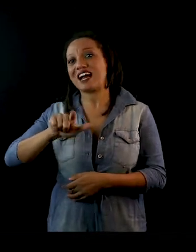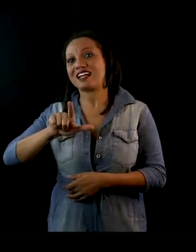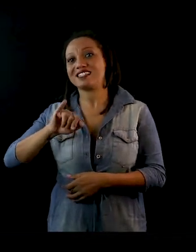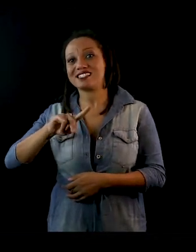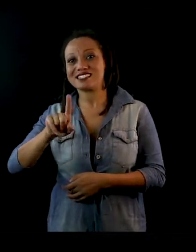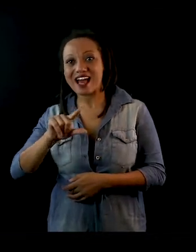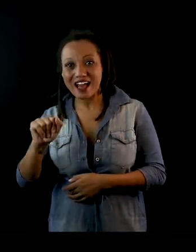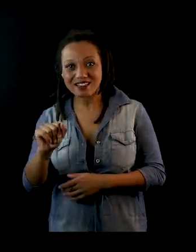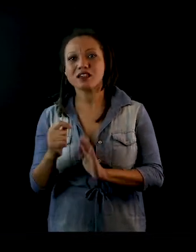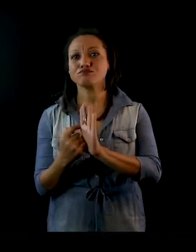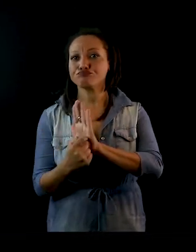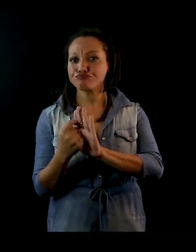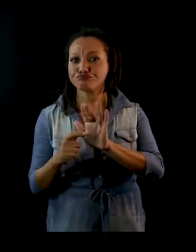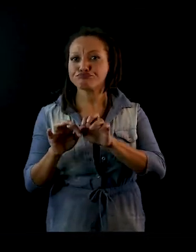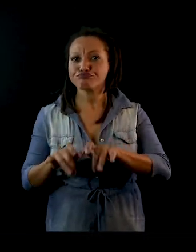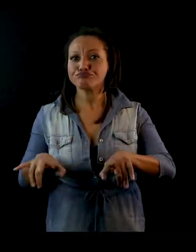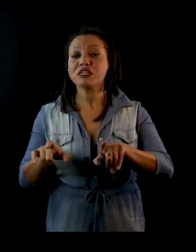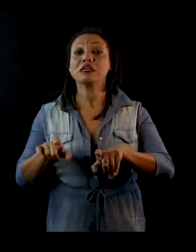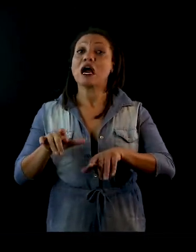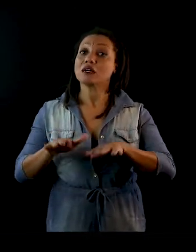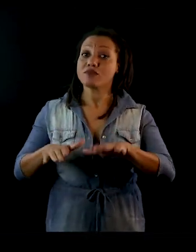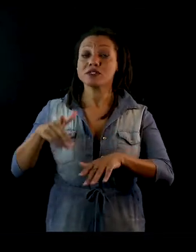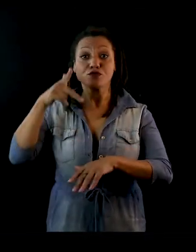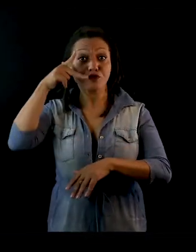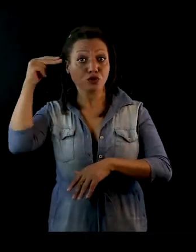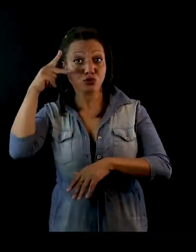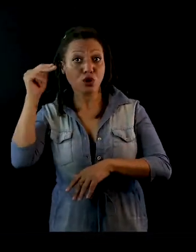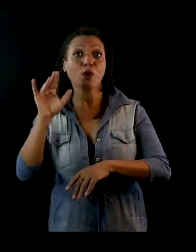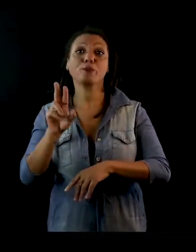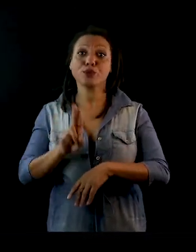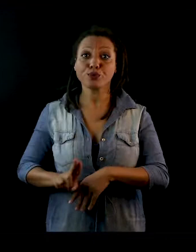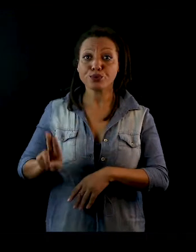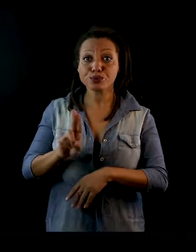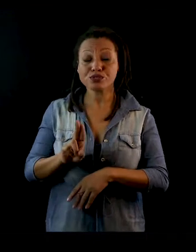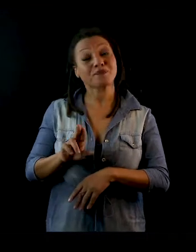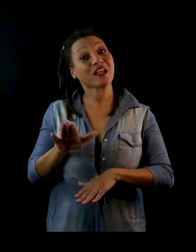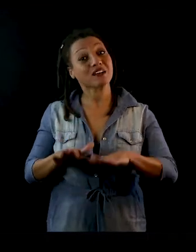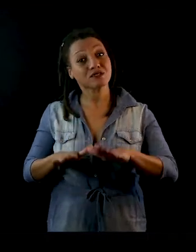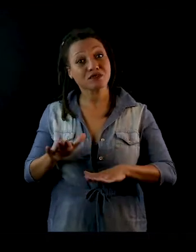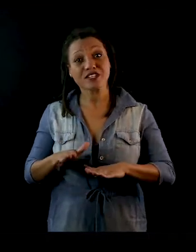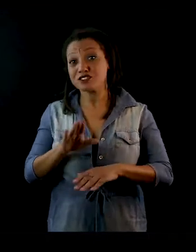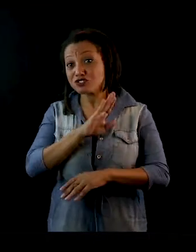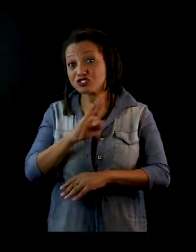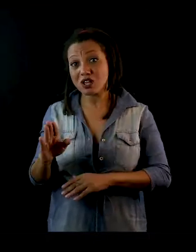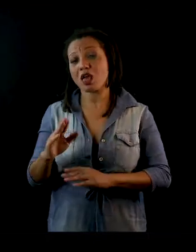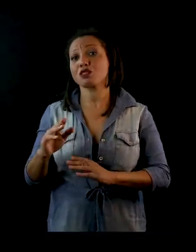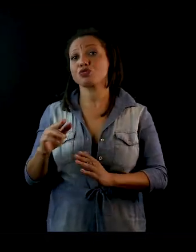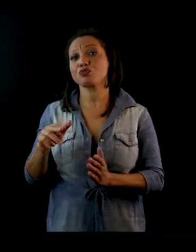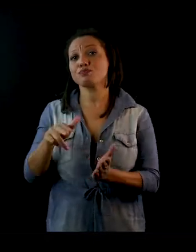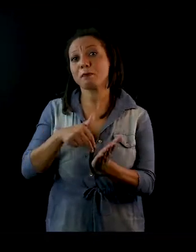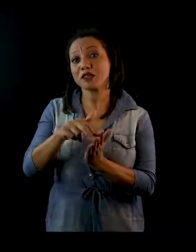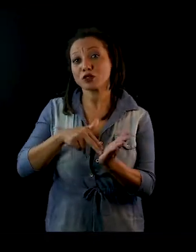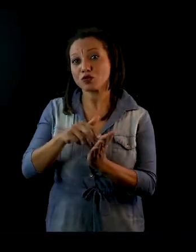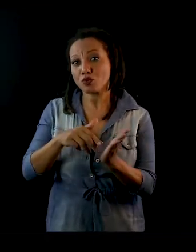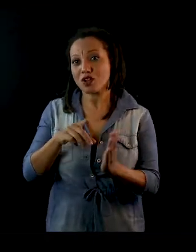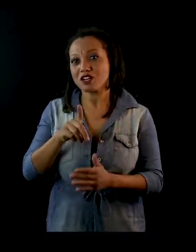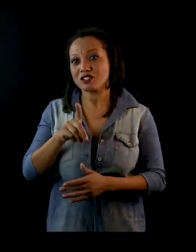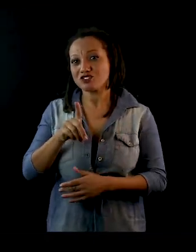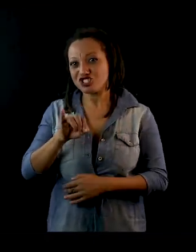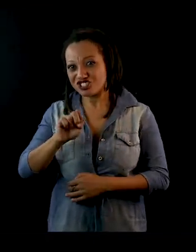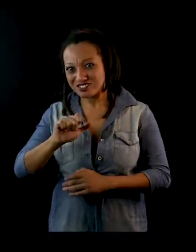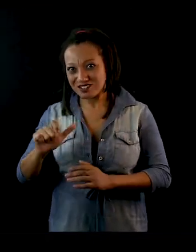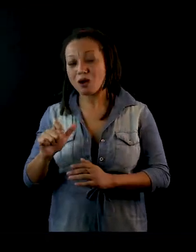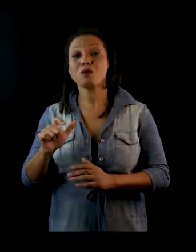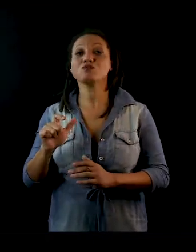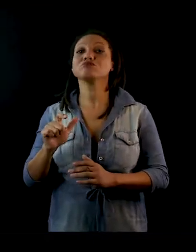Photoshop. Quando não, eu uso a pintura digital em cima do nanquim. Mas sempre começa